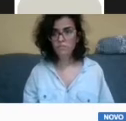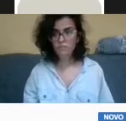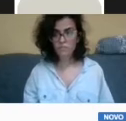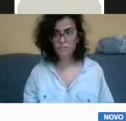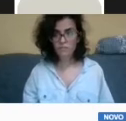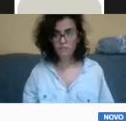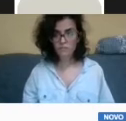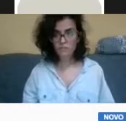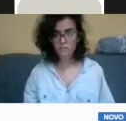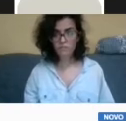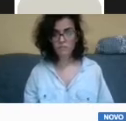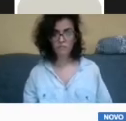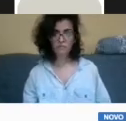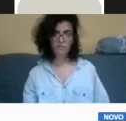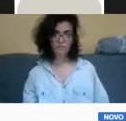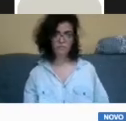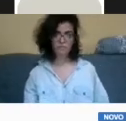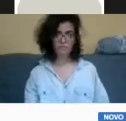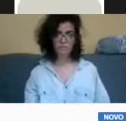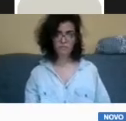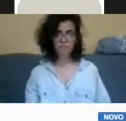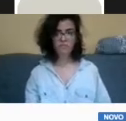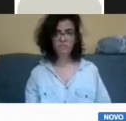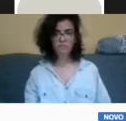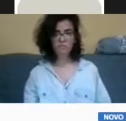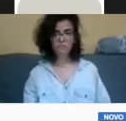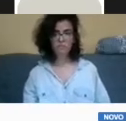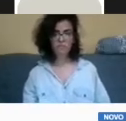Tem que passar o slide, vou saber. Ainda está no primeiro slide.